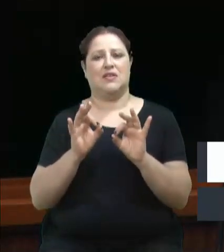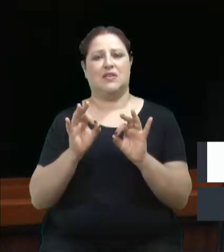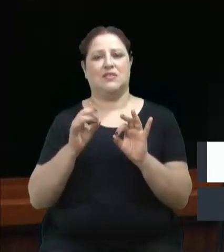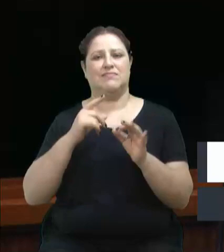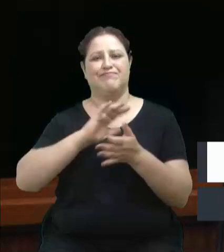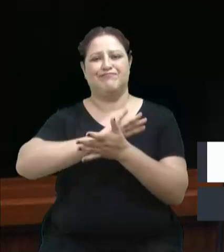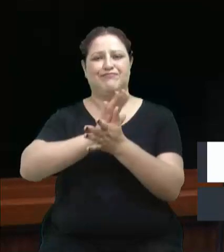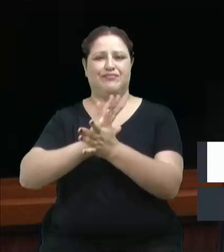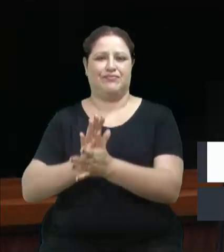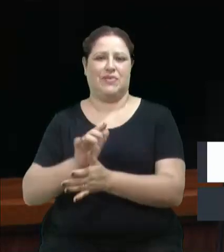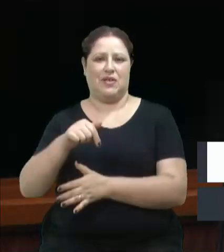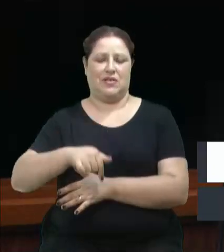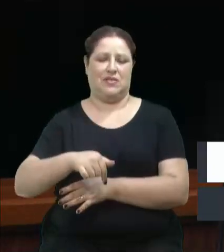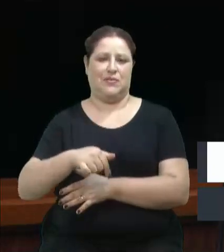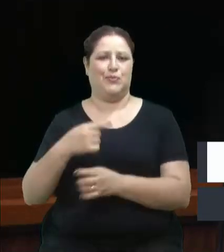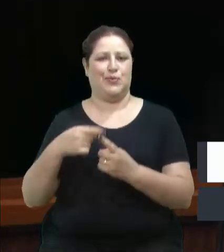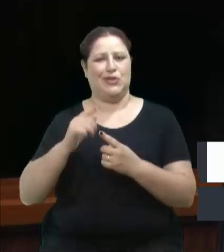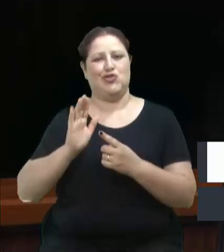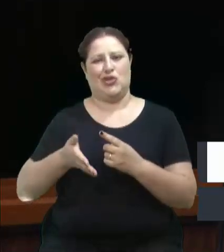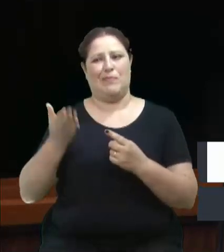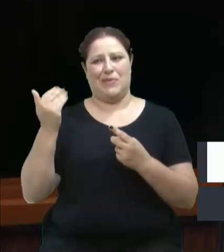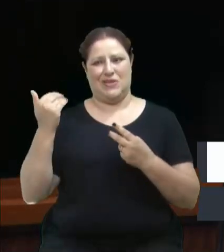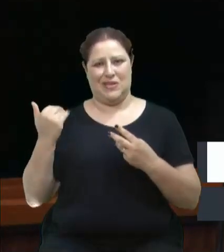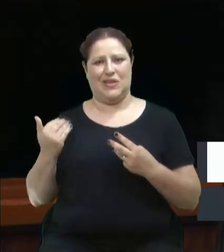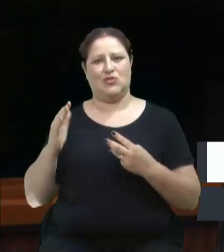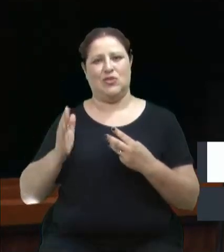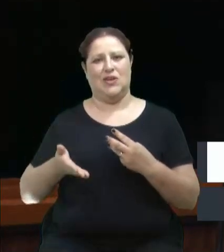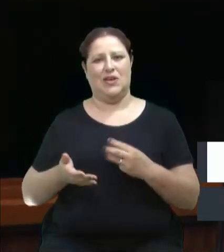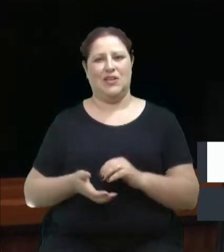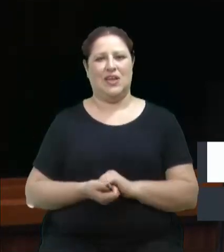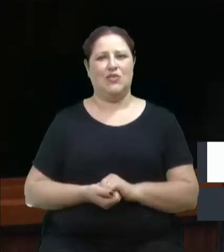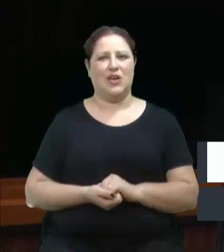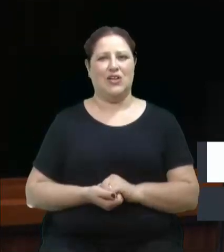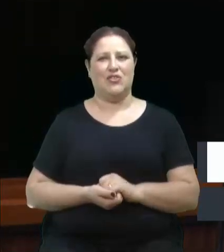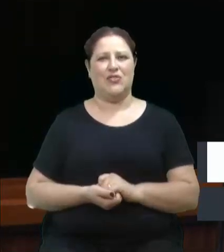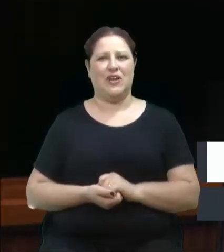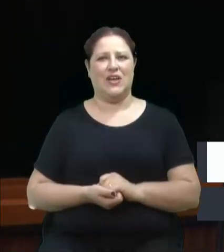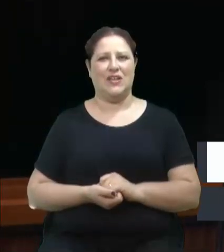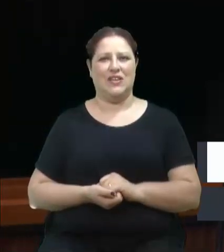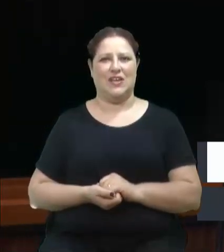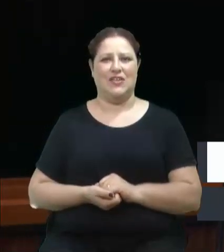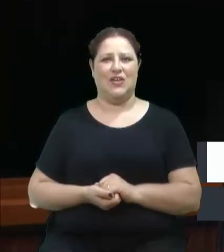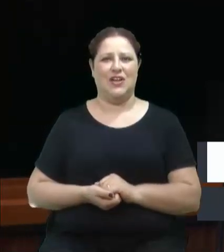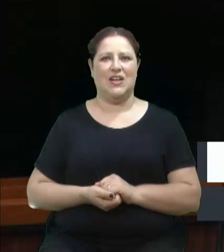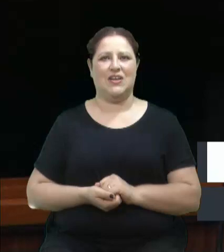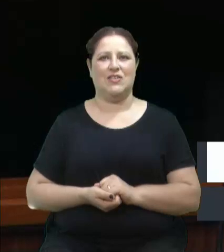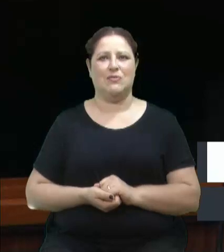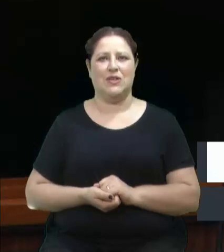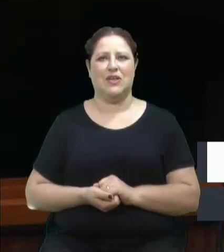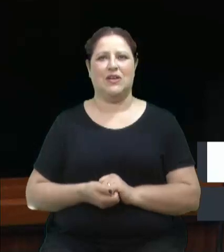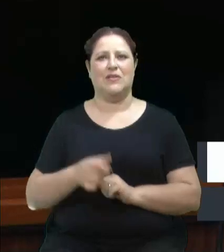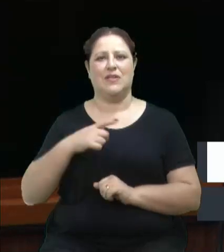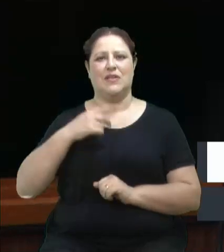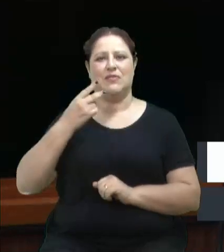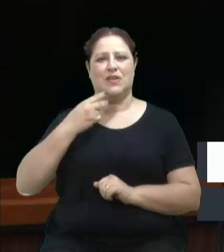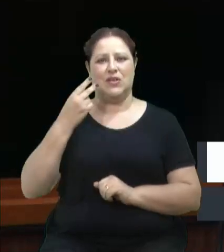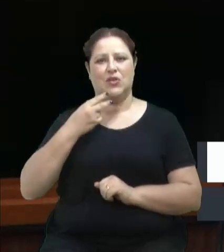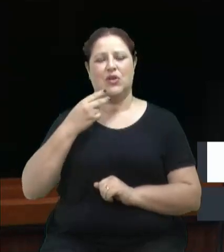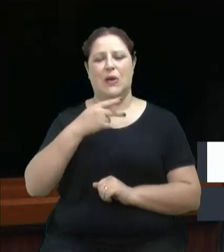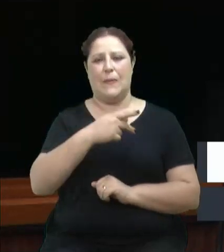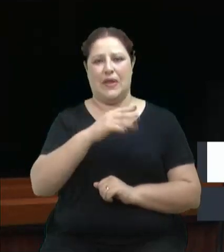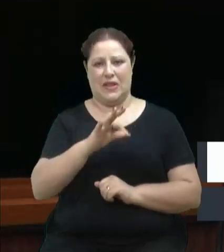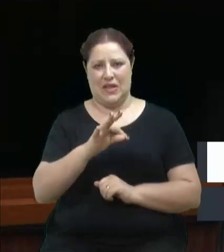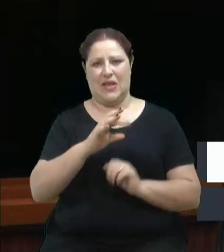uma nem duas vezes que se vê. A vereadora do Partido dos Trabalhadores de São Miguel do Oeste, em Santa